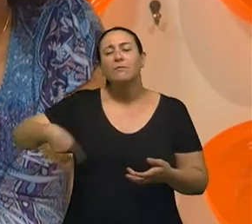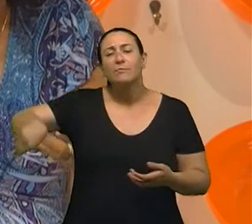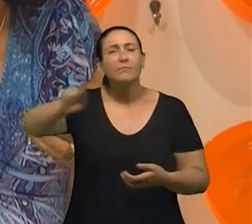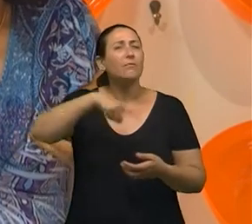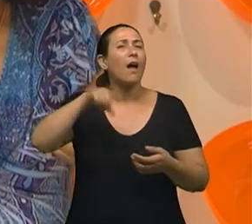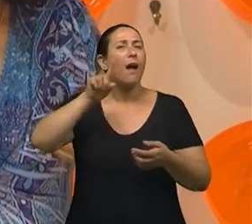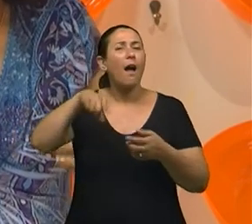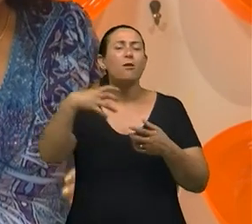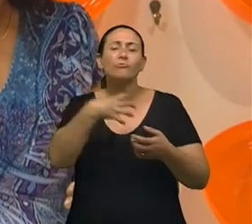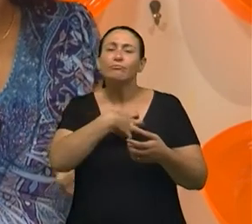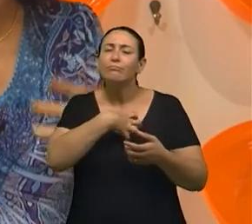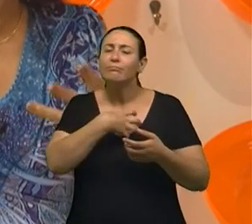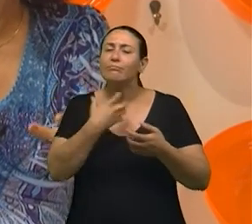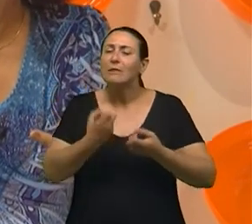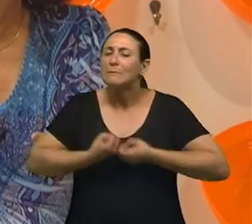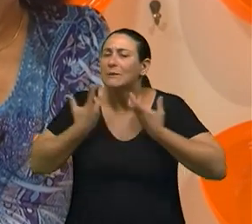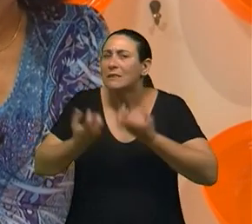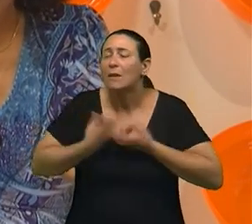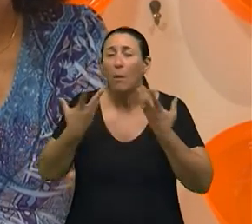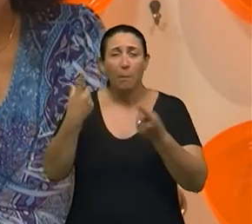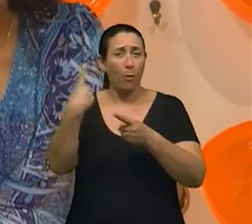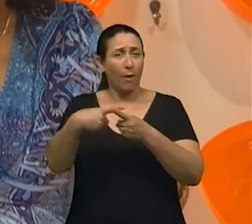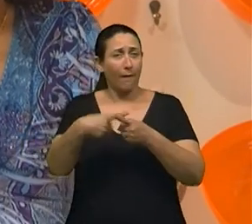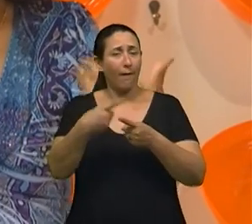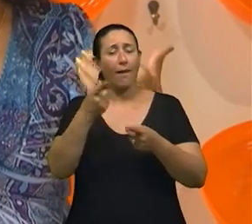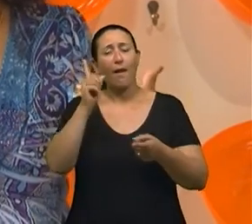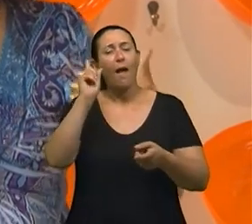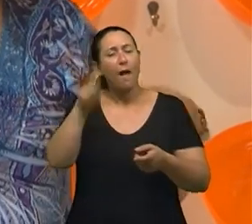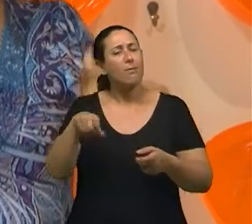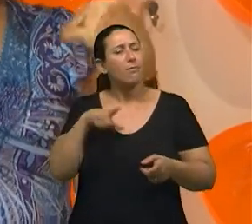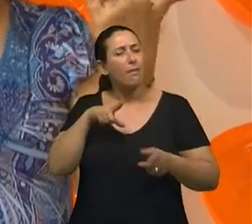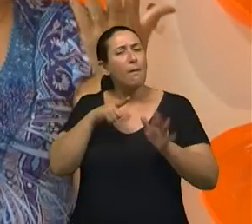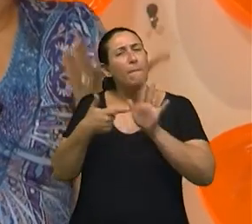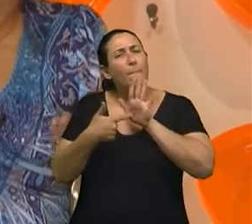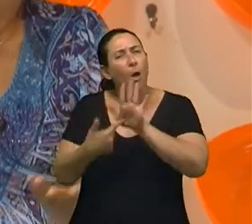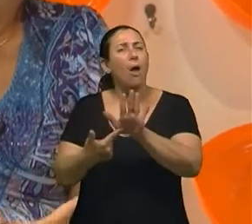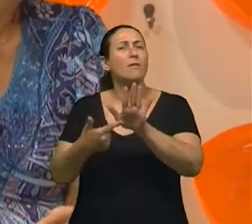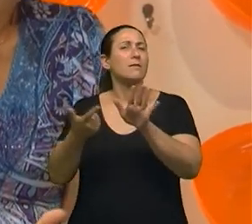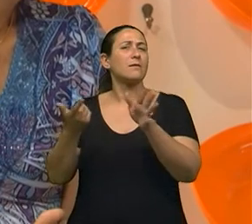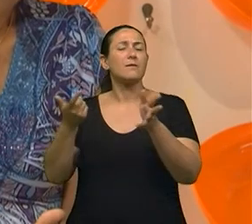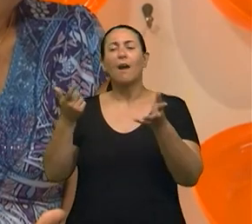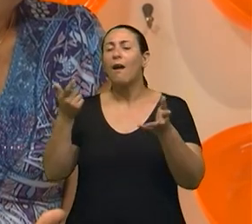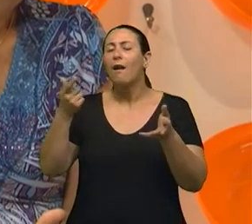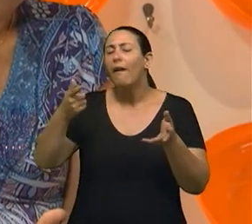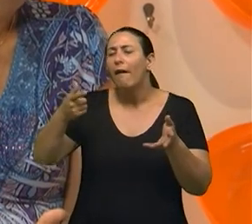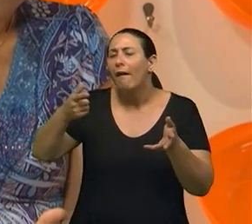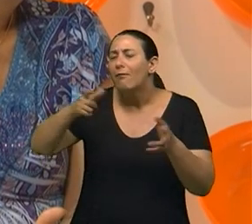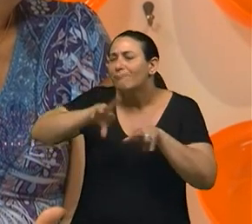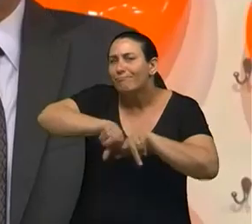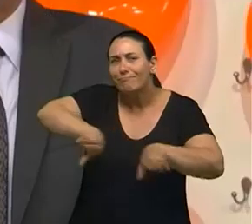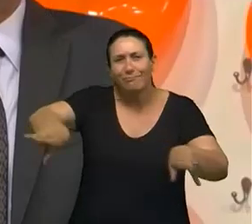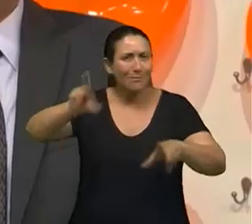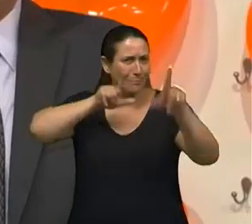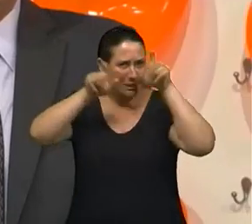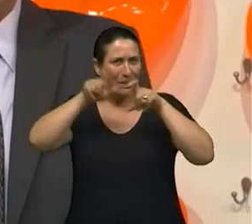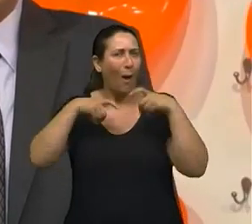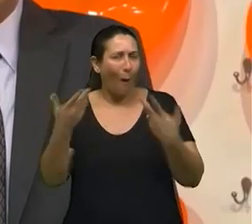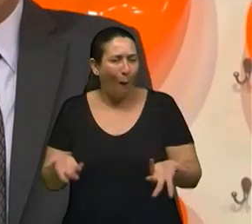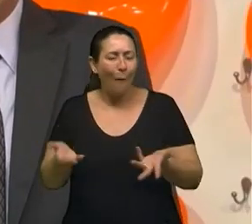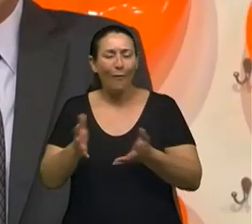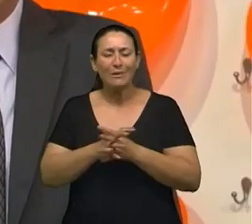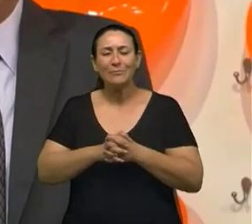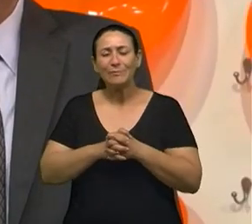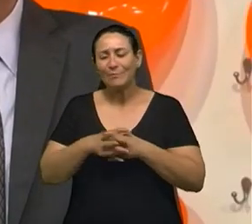expressão, que a forma de expressão musical pode trazer segurança pra outras formas de expressão também. A alegria é